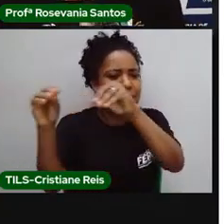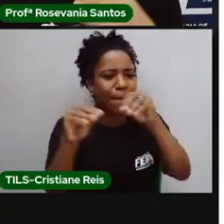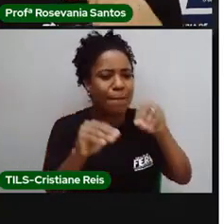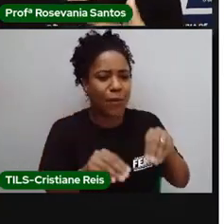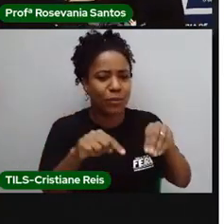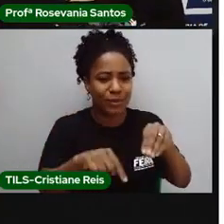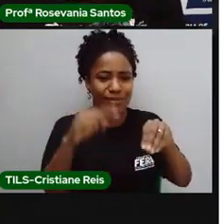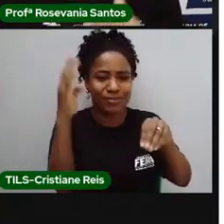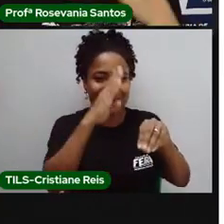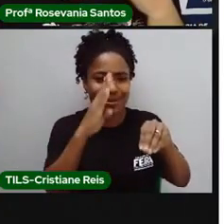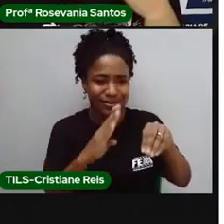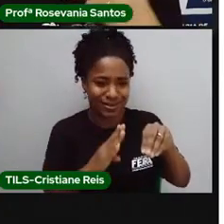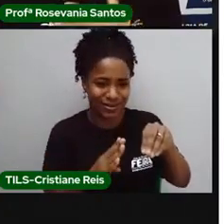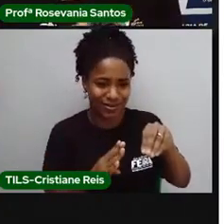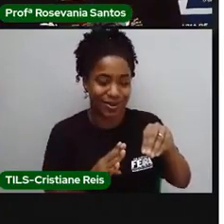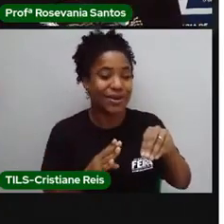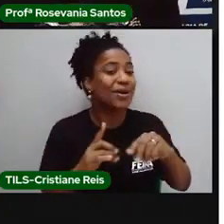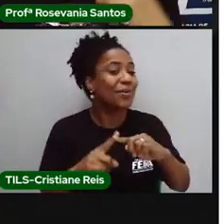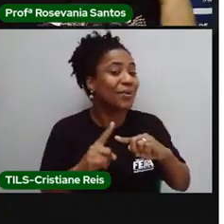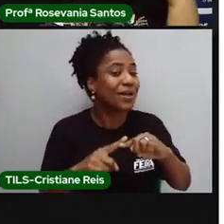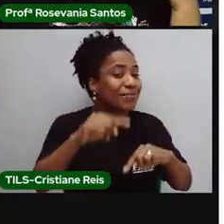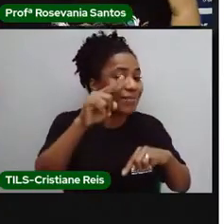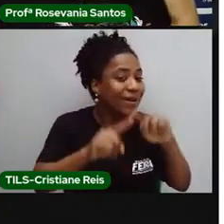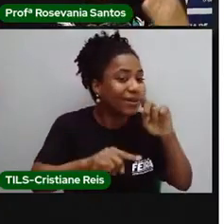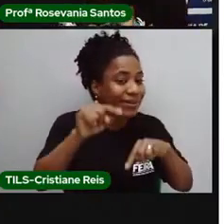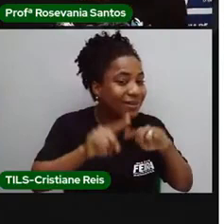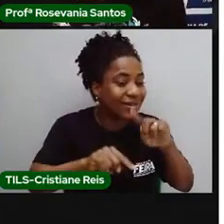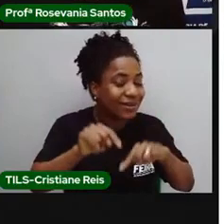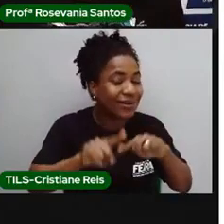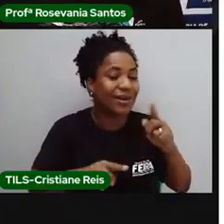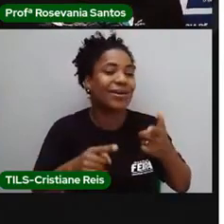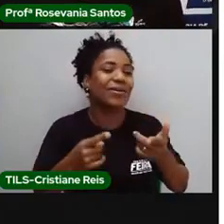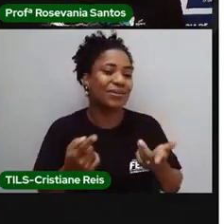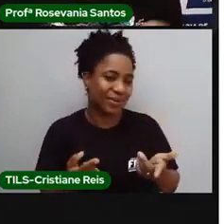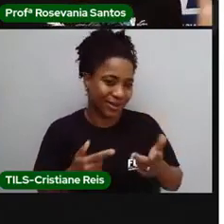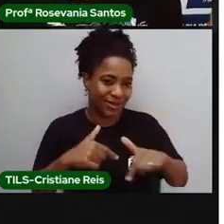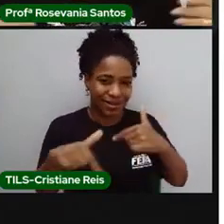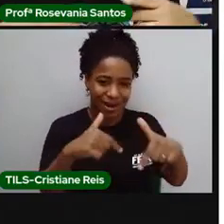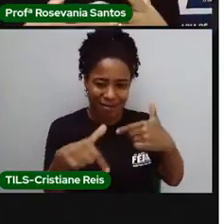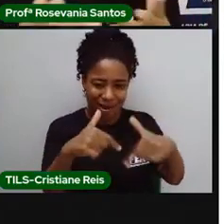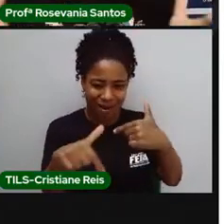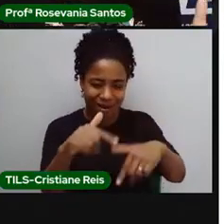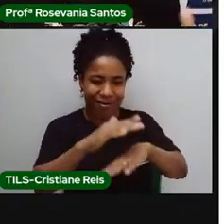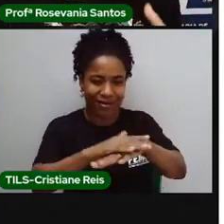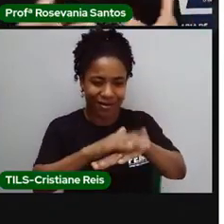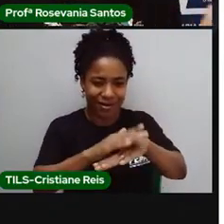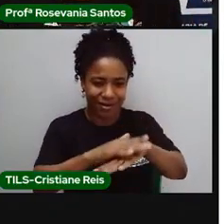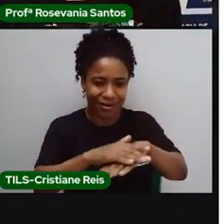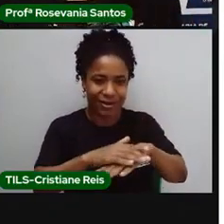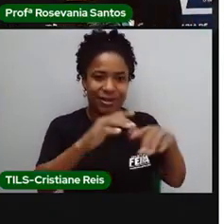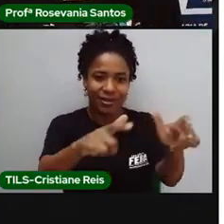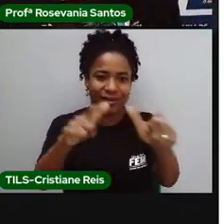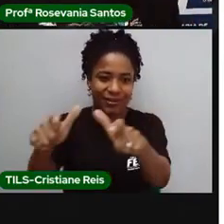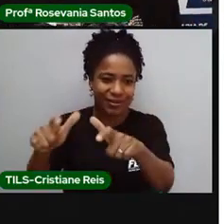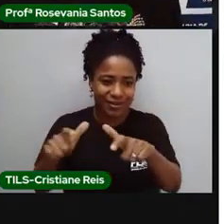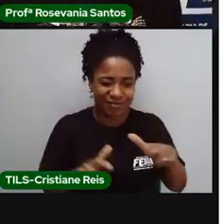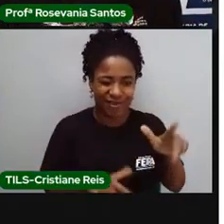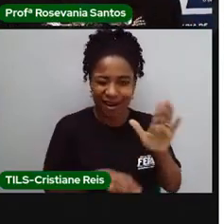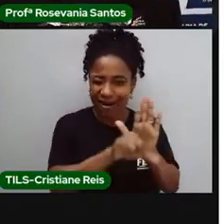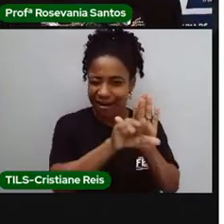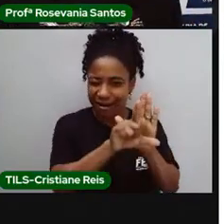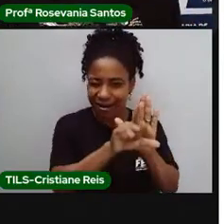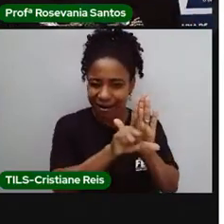utiliza da mão de obra, utiliza da matéria-prima, e utiliza, né, do meio ambiente ali, até das regras, né, das leis que tem,